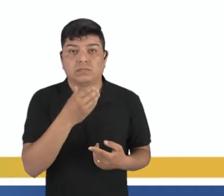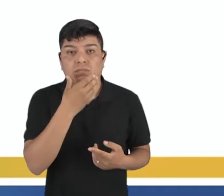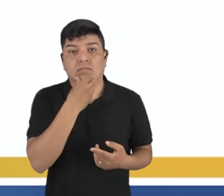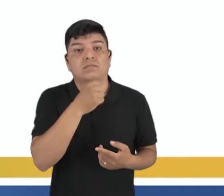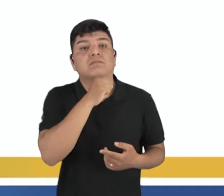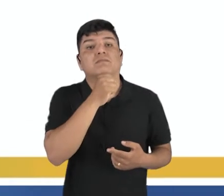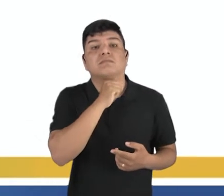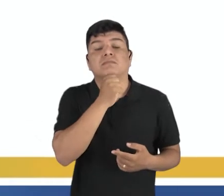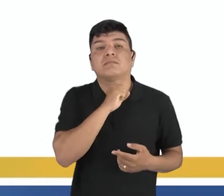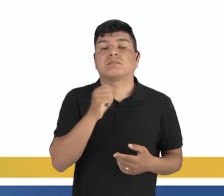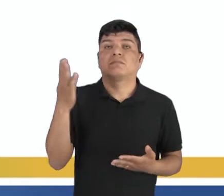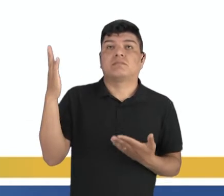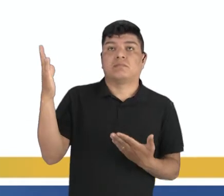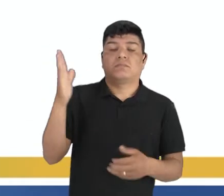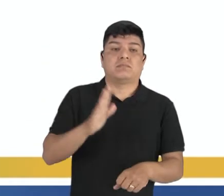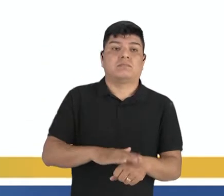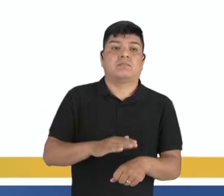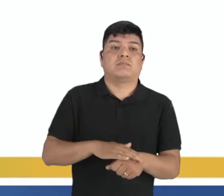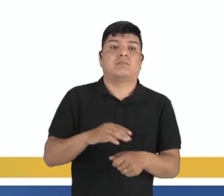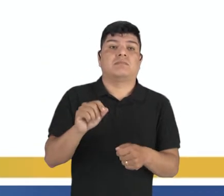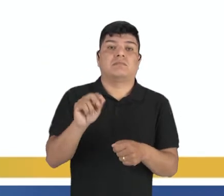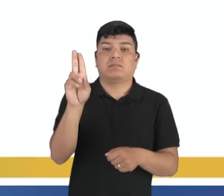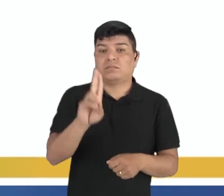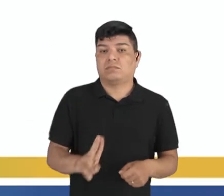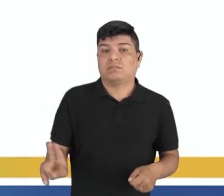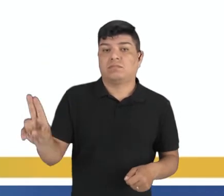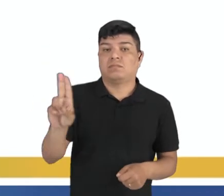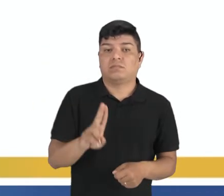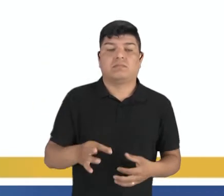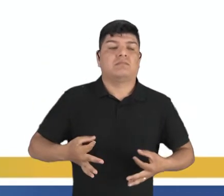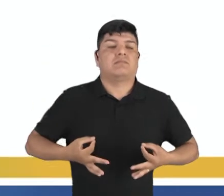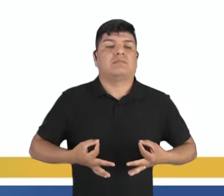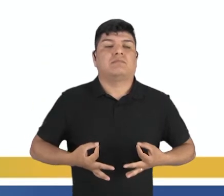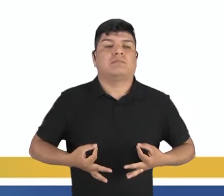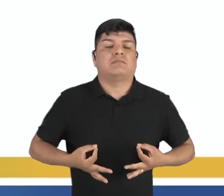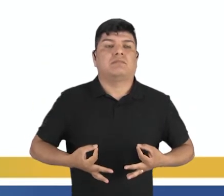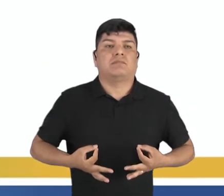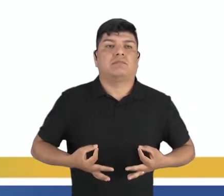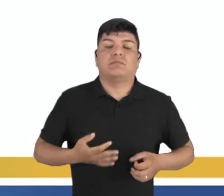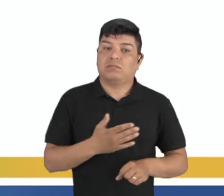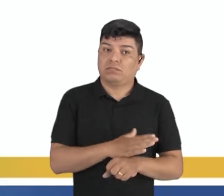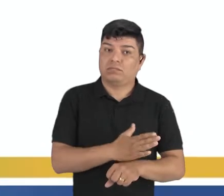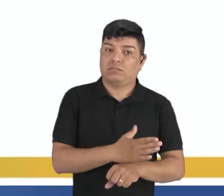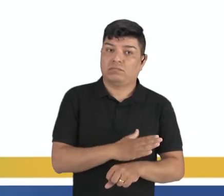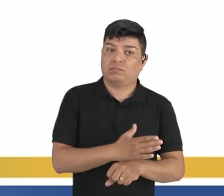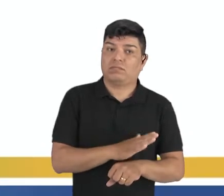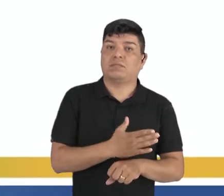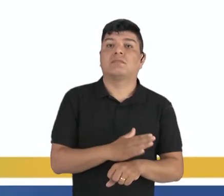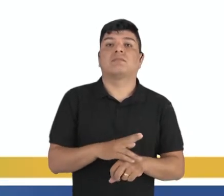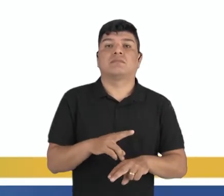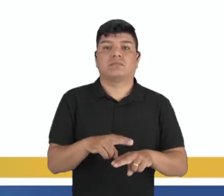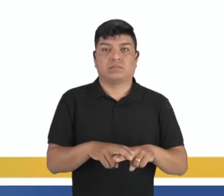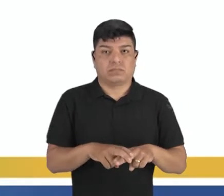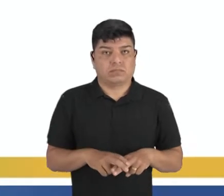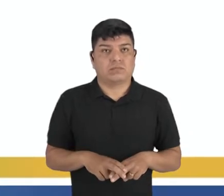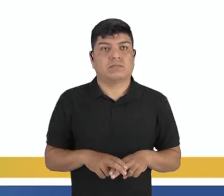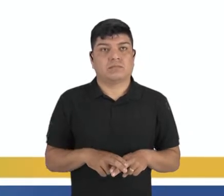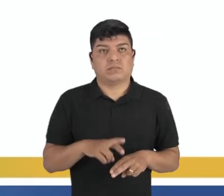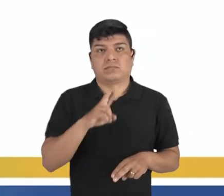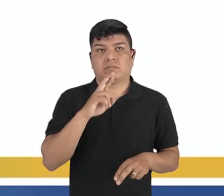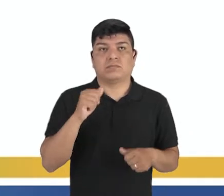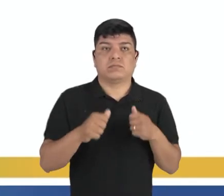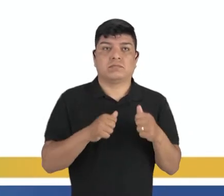personagens que mais faz uso da prática da meditação em seus treinamentos, né? E, dando resultados